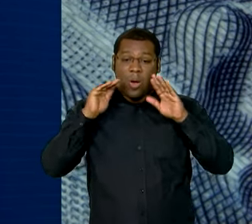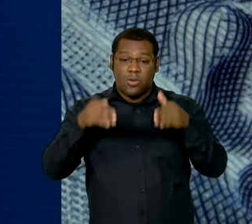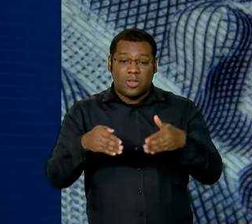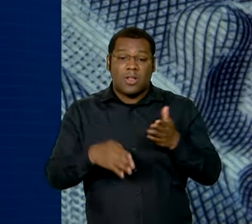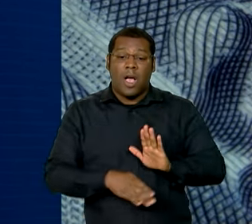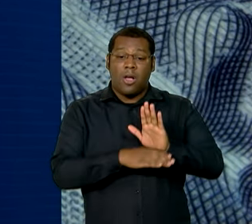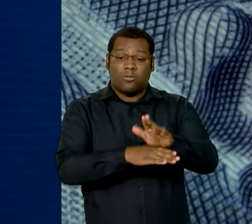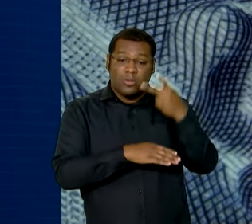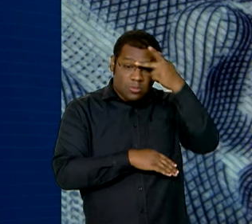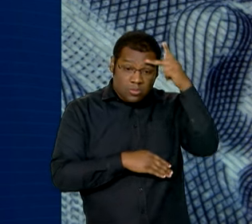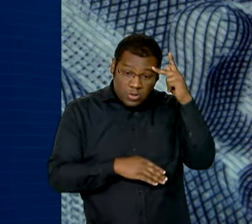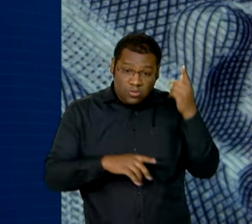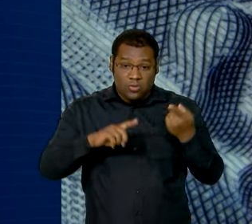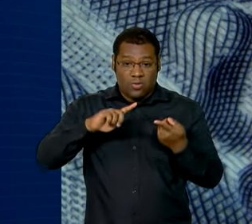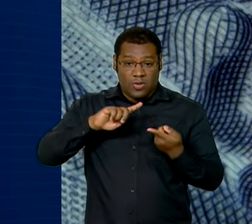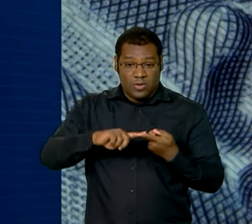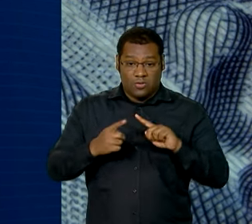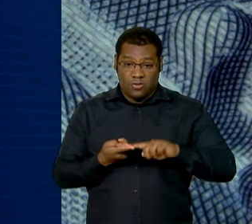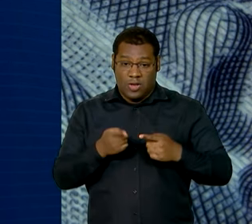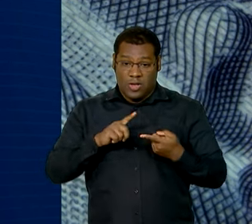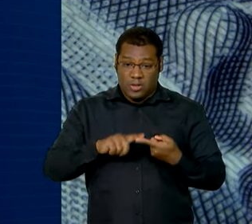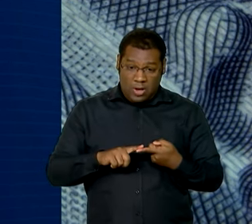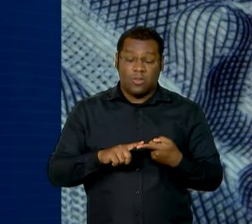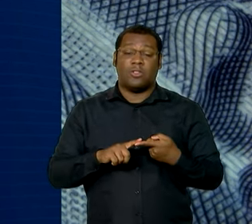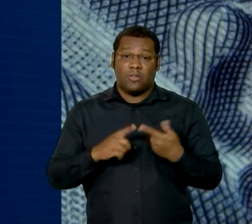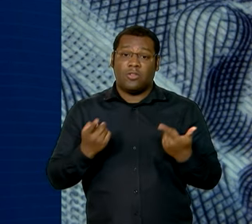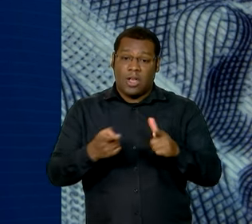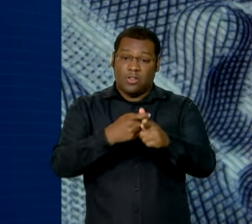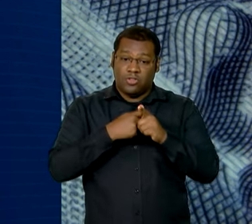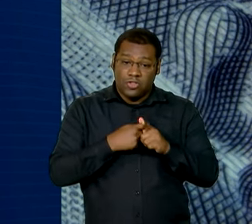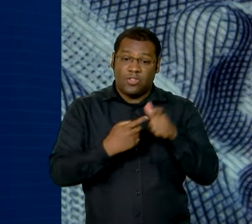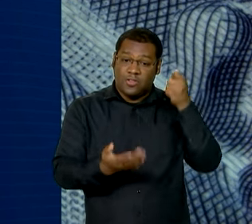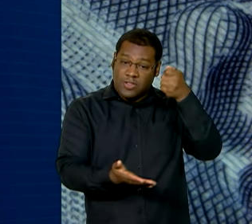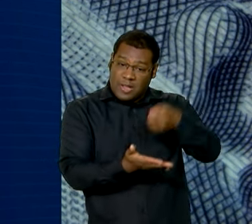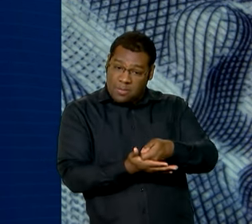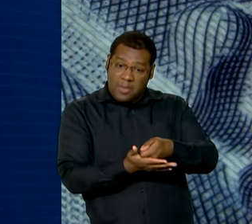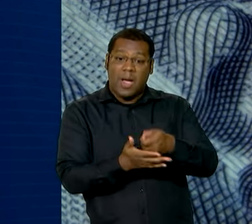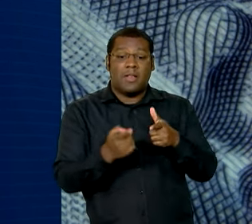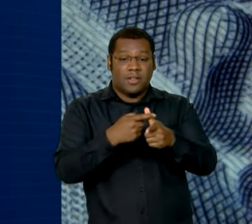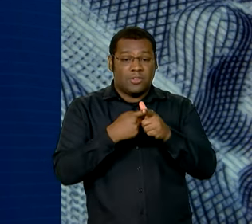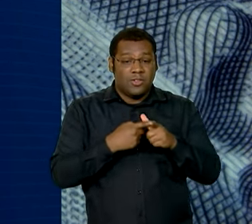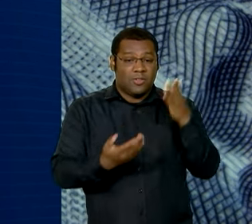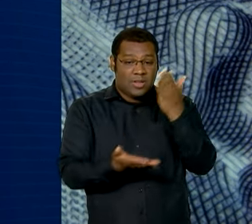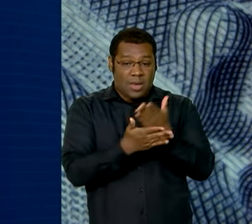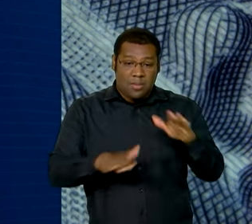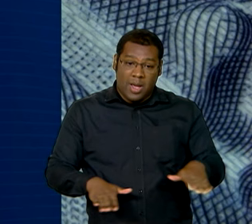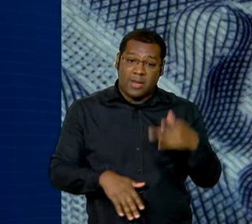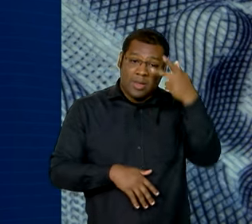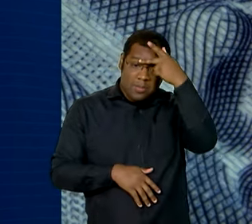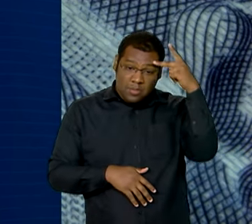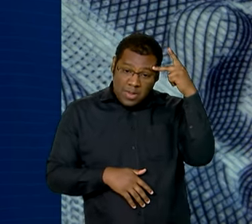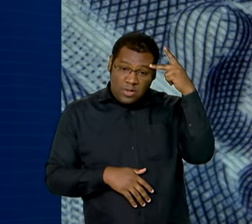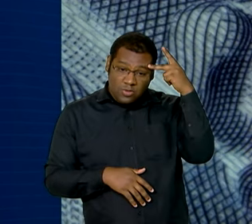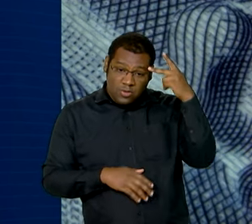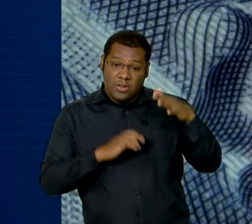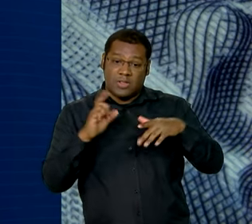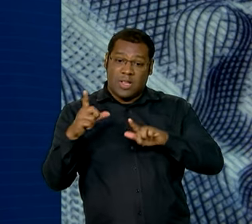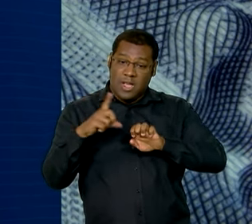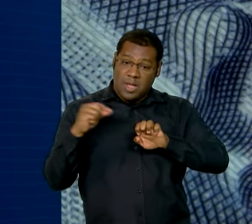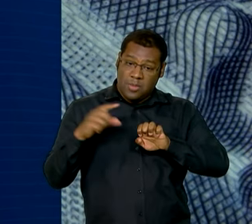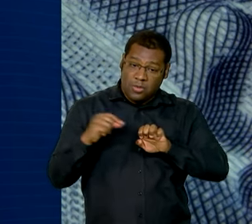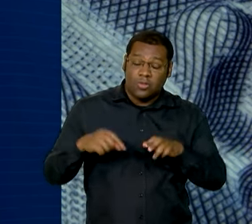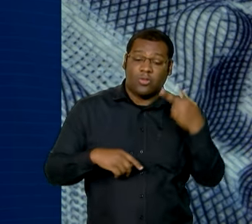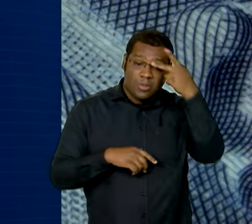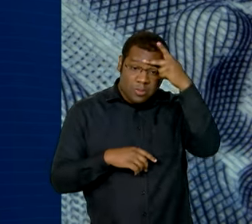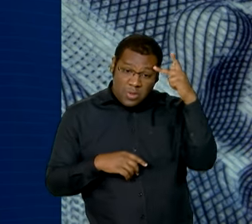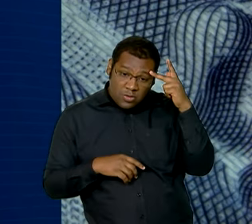renegociação de dívidas bancárias dos empreendedores individuais, os MEIs, micro e pequenas empresas,